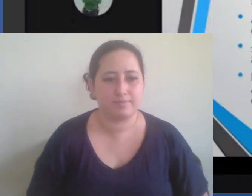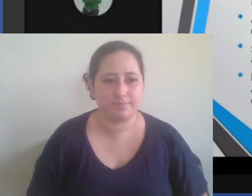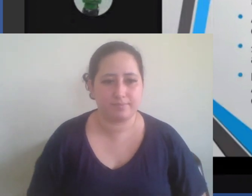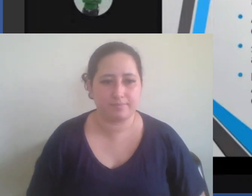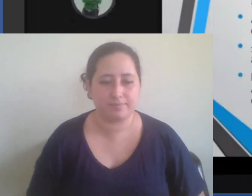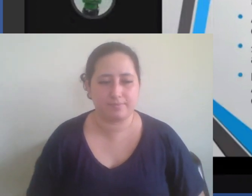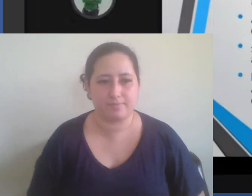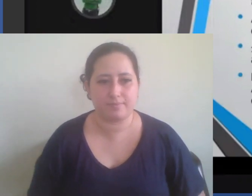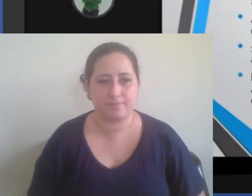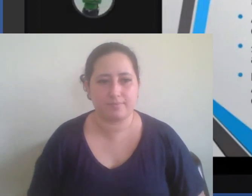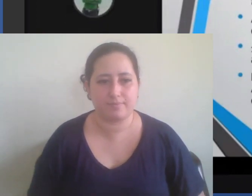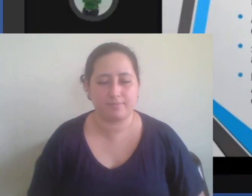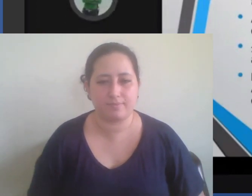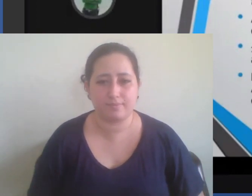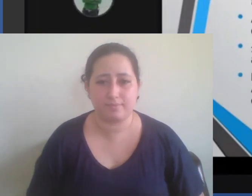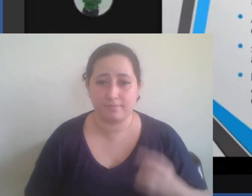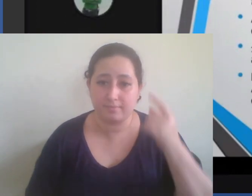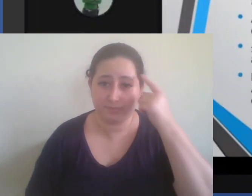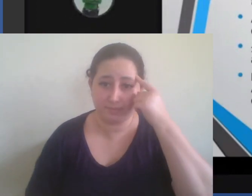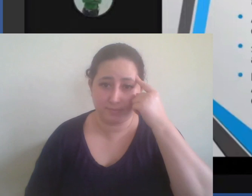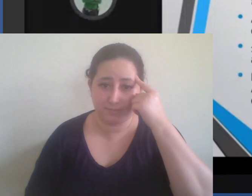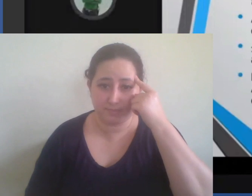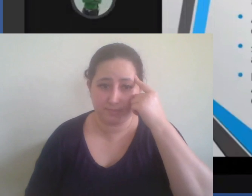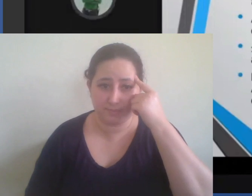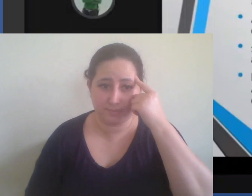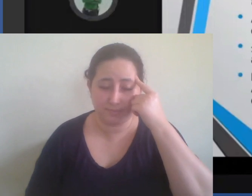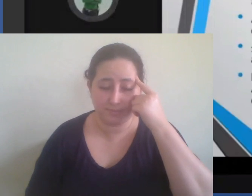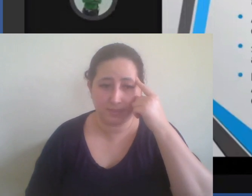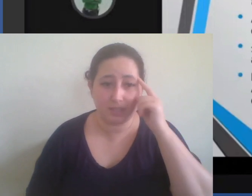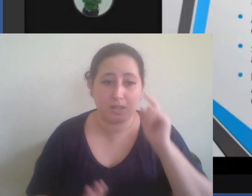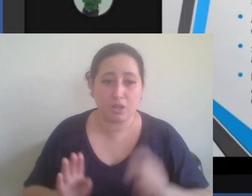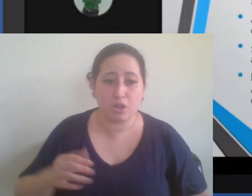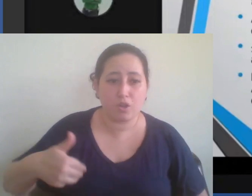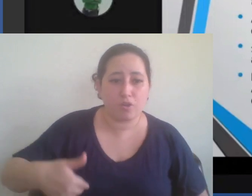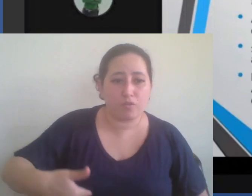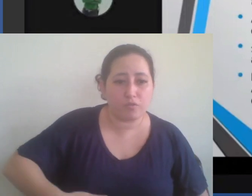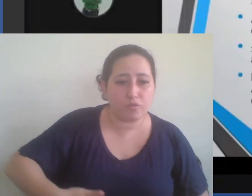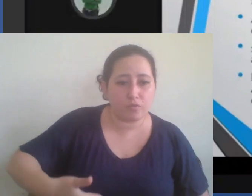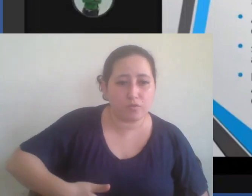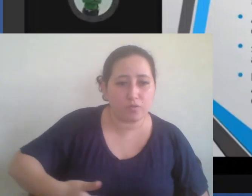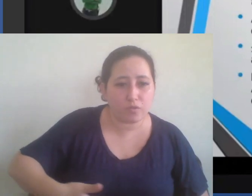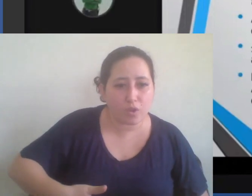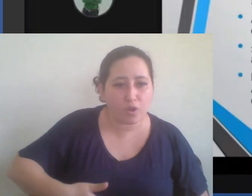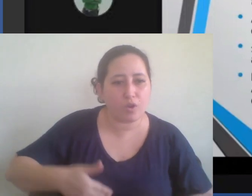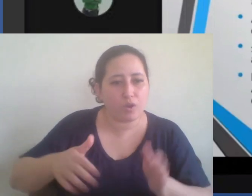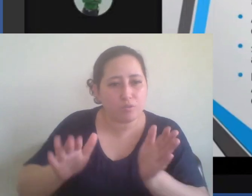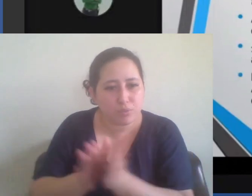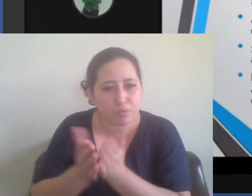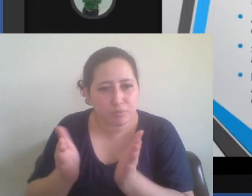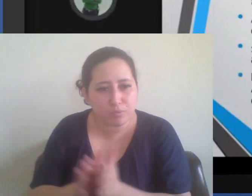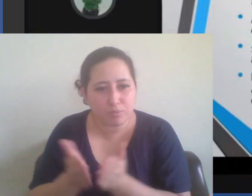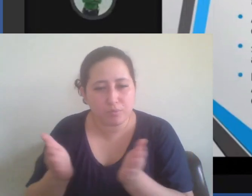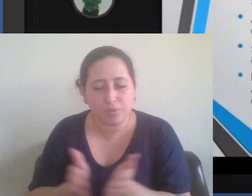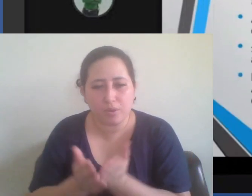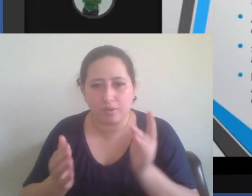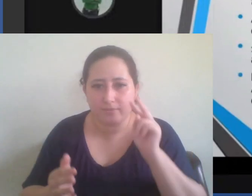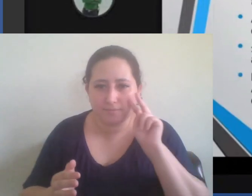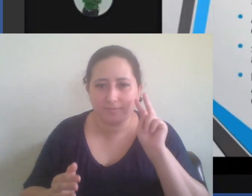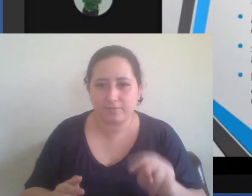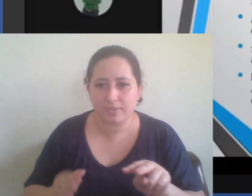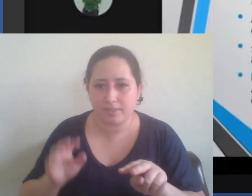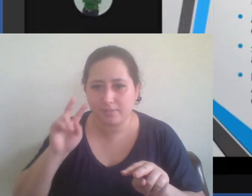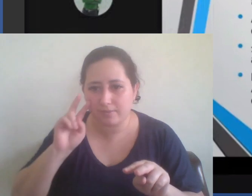e pensarmos a questão da fome e da miséria olha só como é